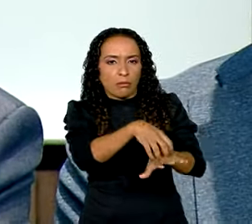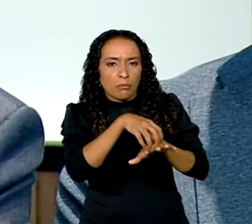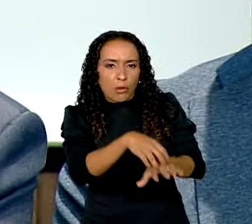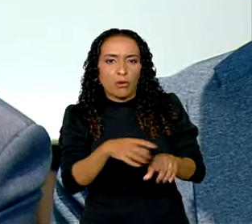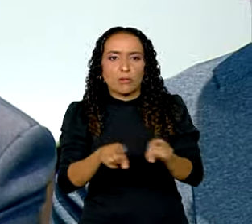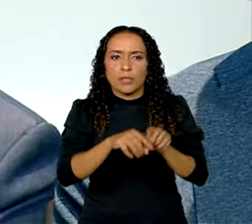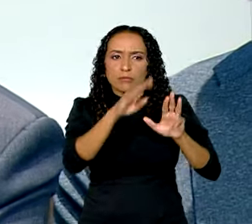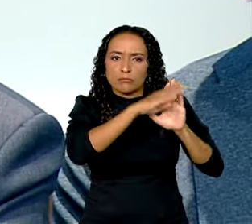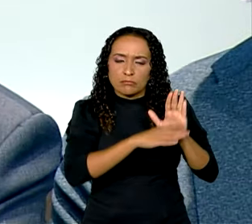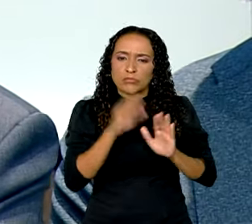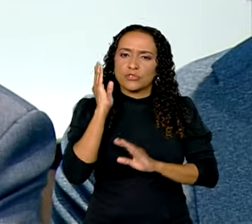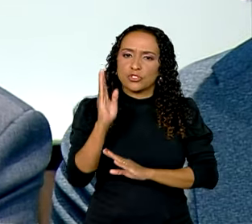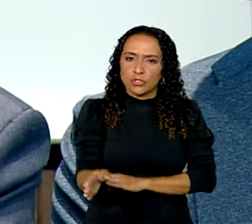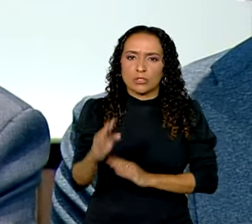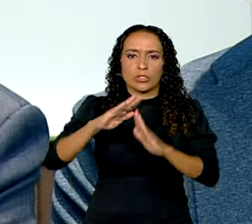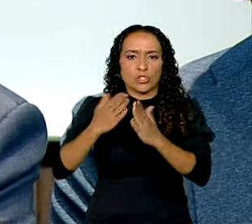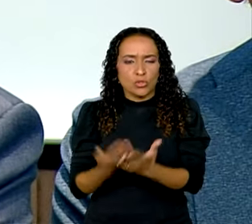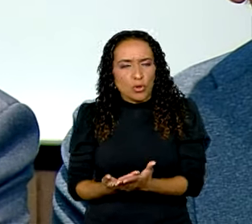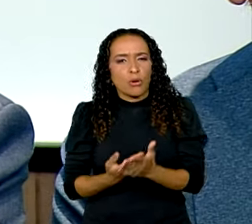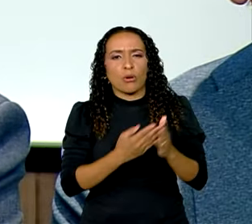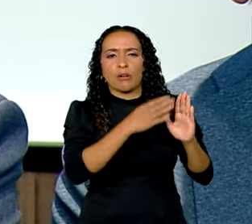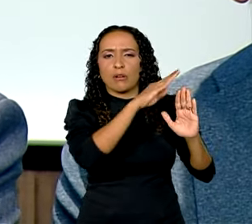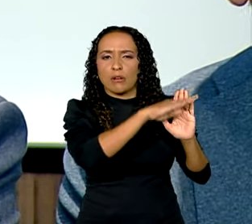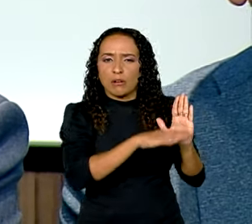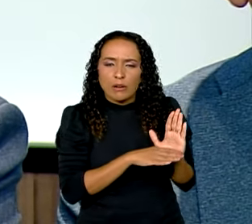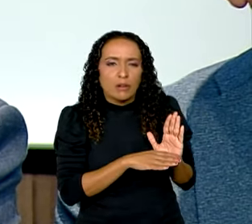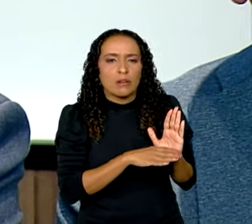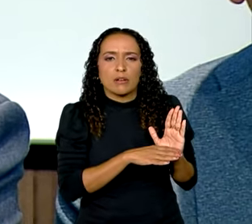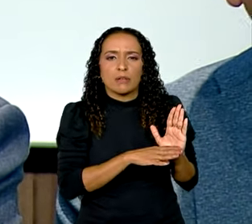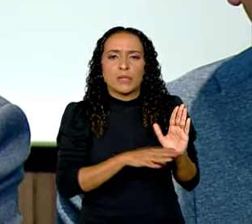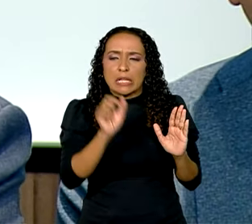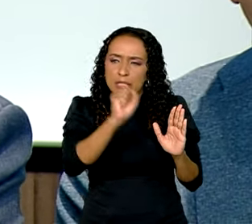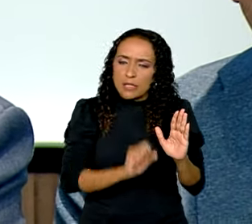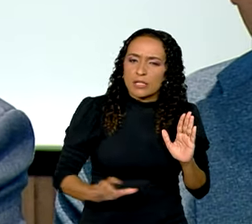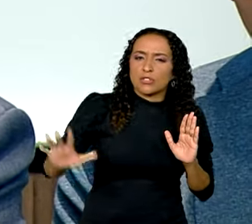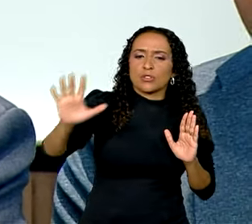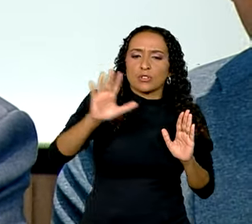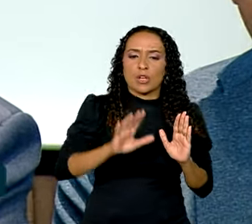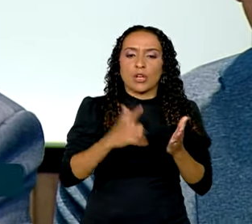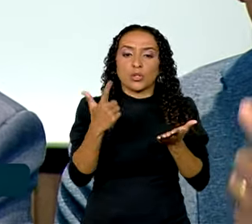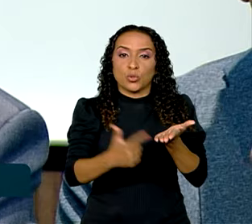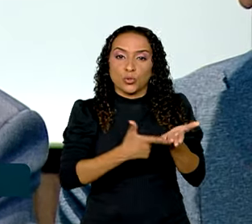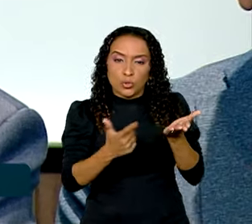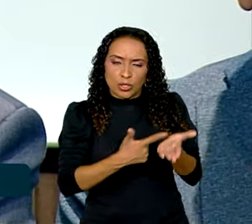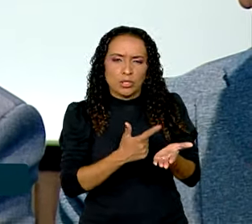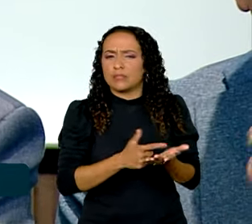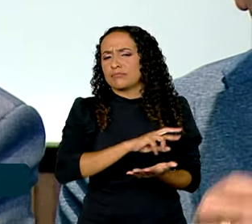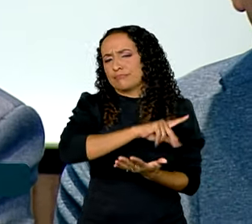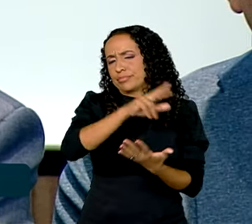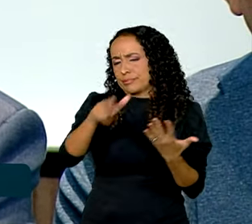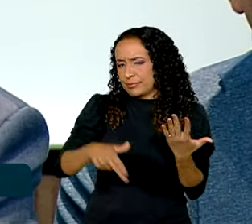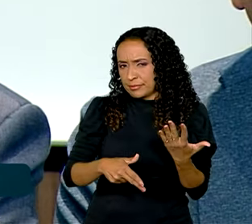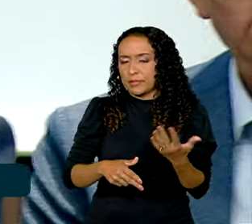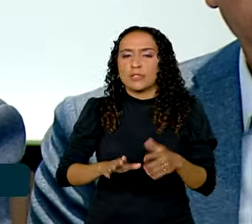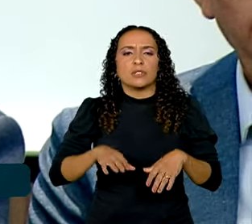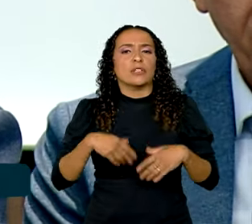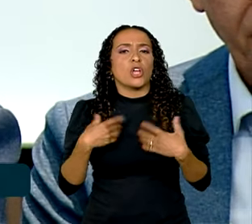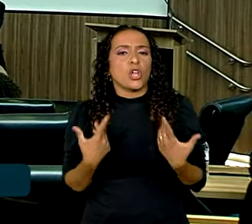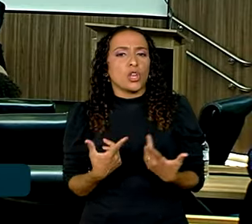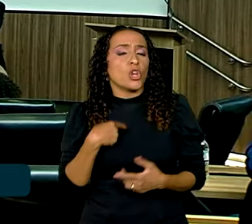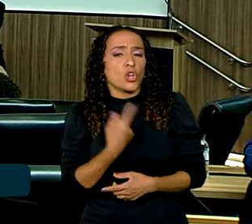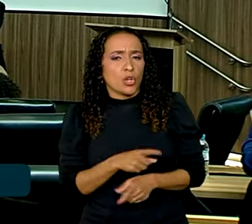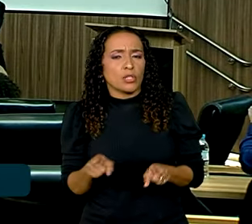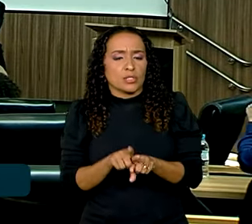o Programa Dinheiro Direto da Escola, o Programa Nacional do Livro Didático, enfim. Nós vamos estar